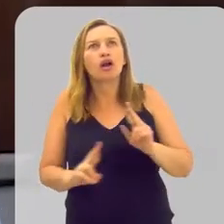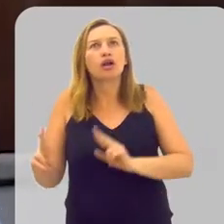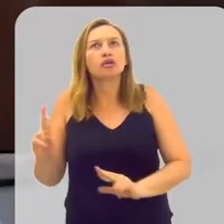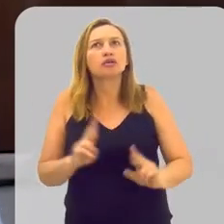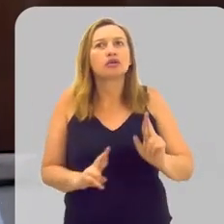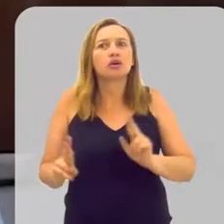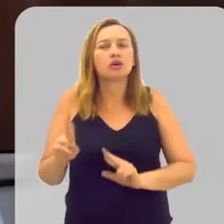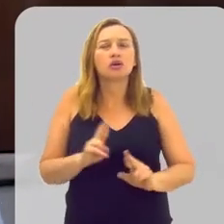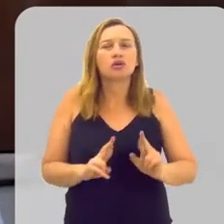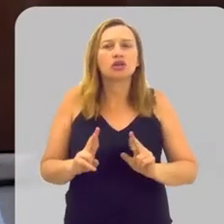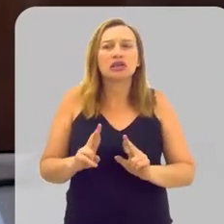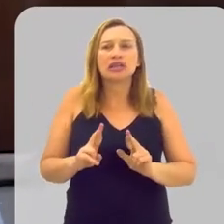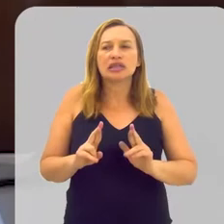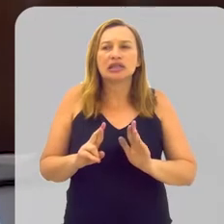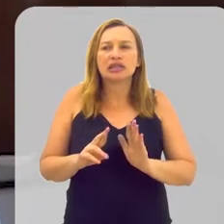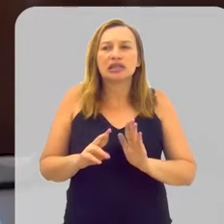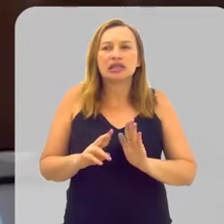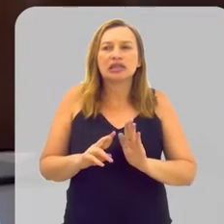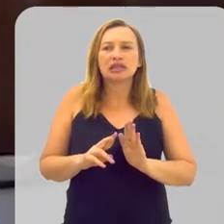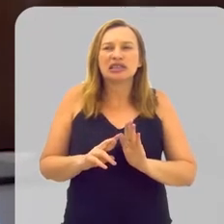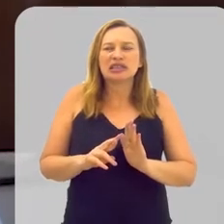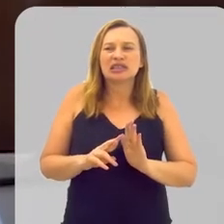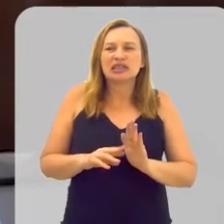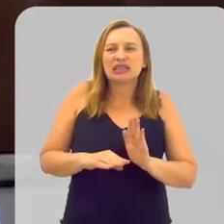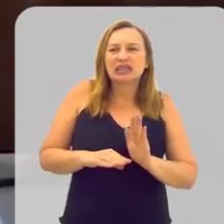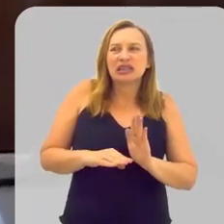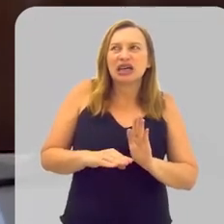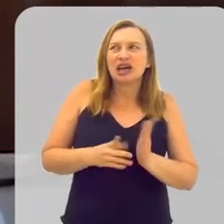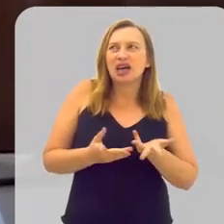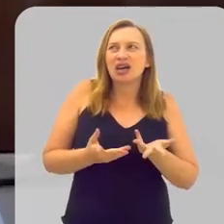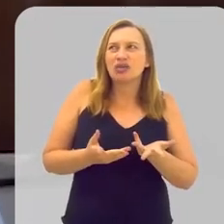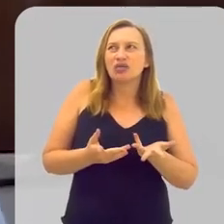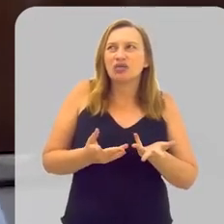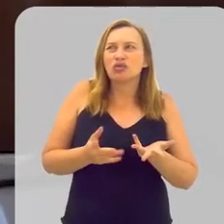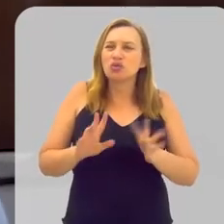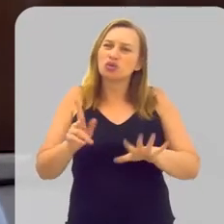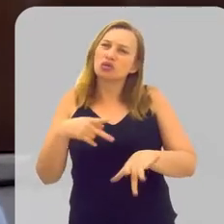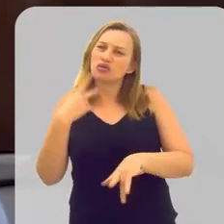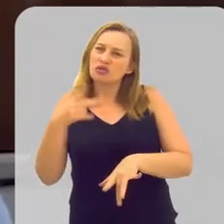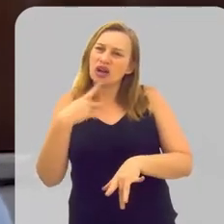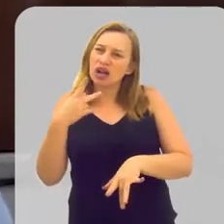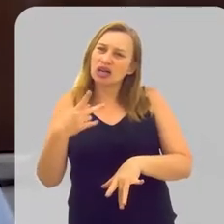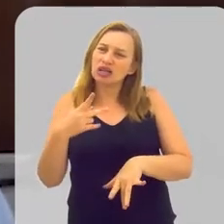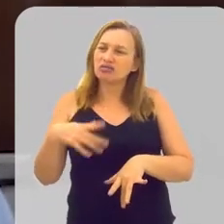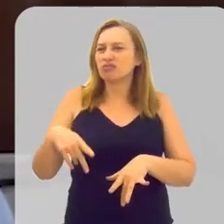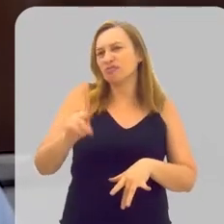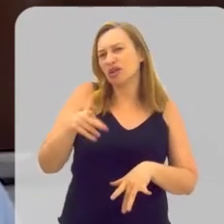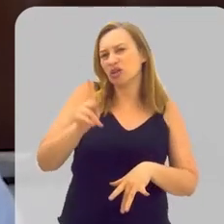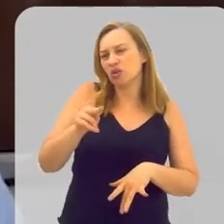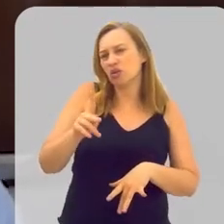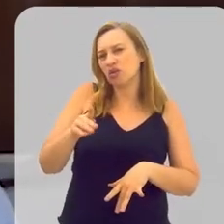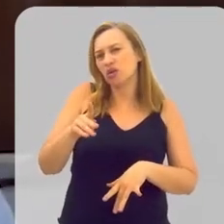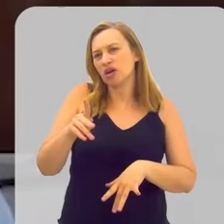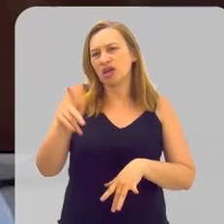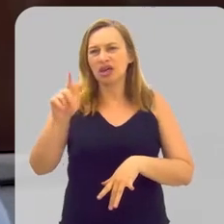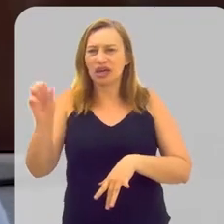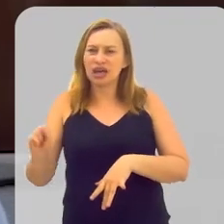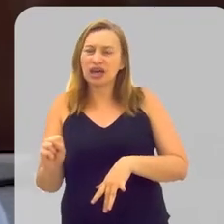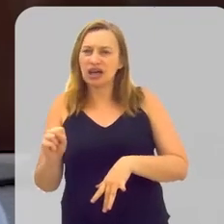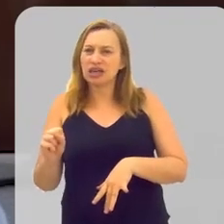ao nível de incerteza quando a gente fala do mercado de petróleo e gás.